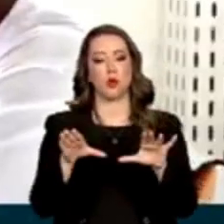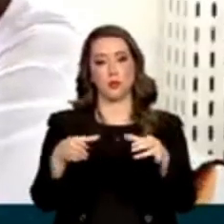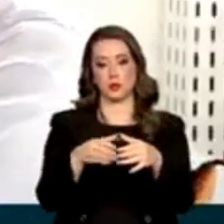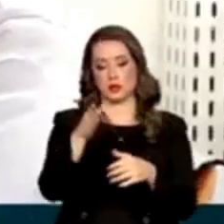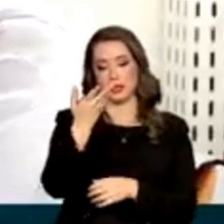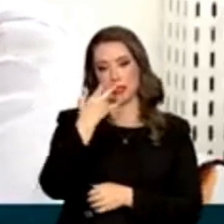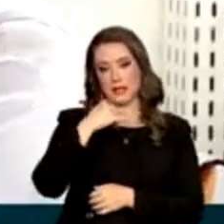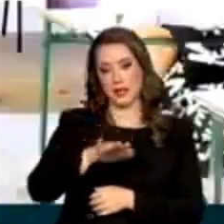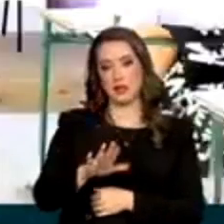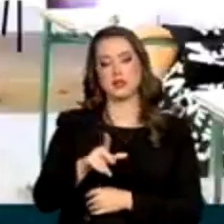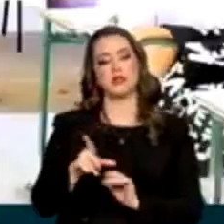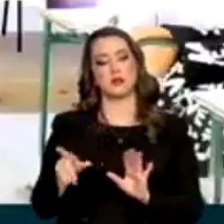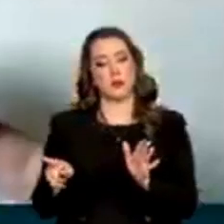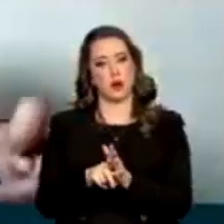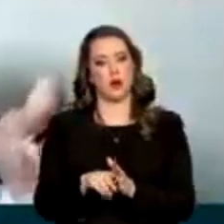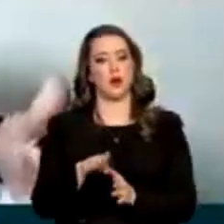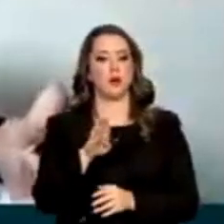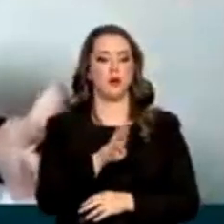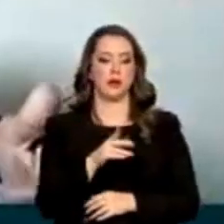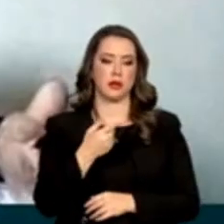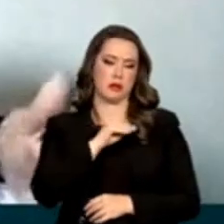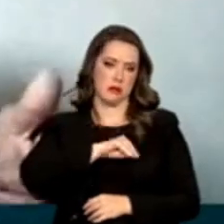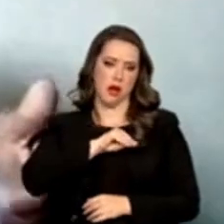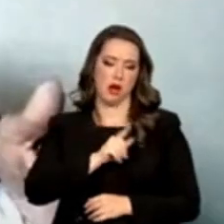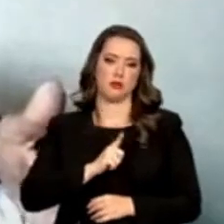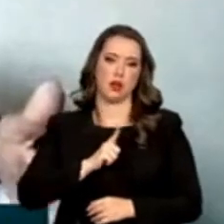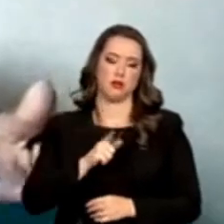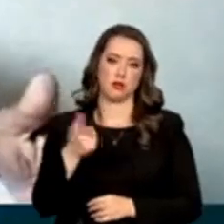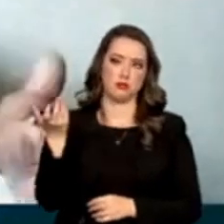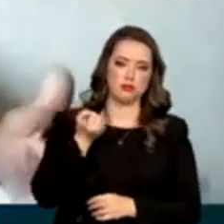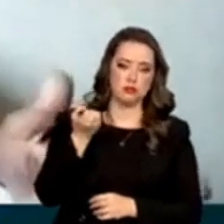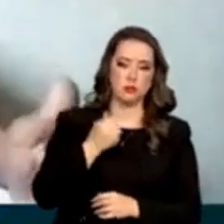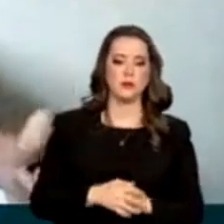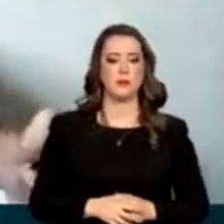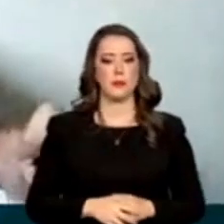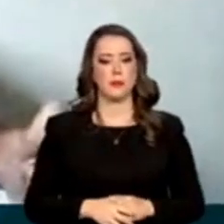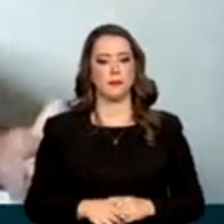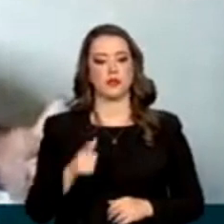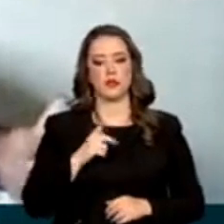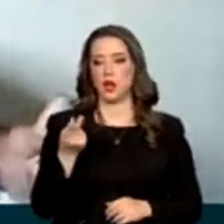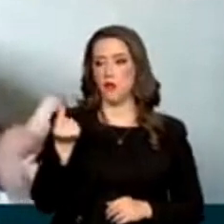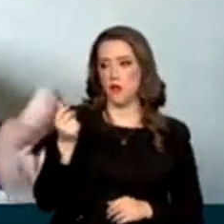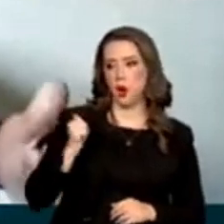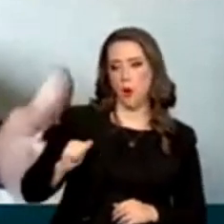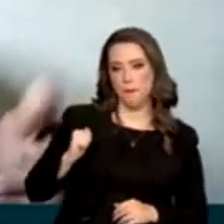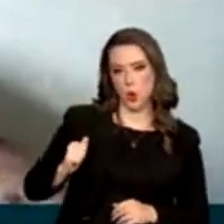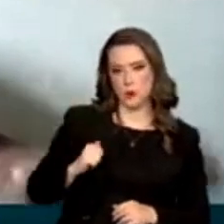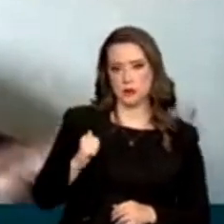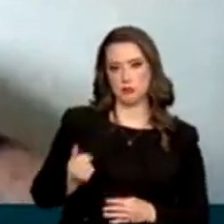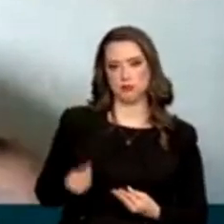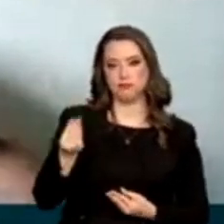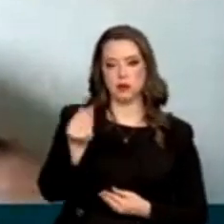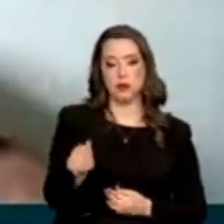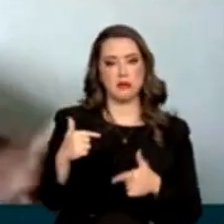programa de transferência de renda. Tem um valor para eles, para os bolsistas, e eles praticam